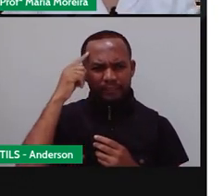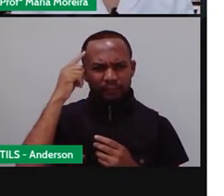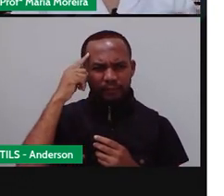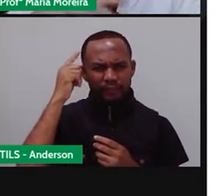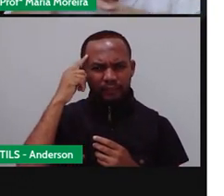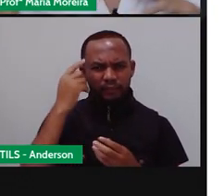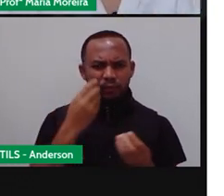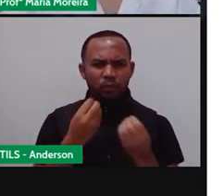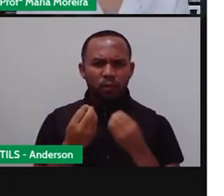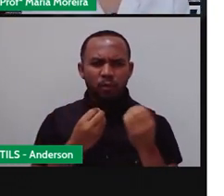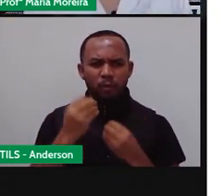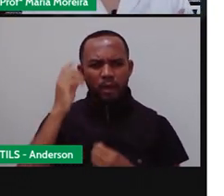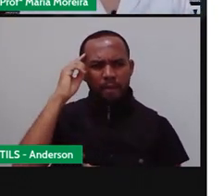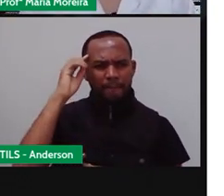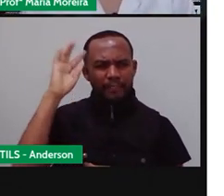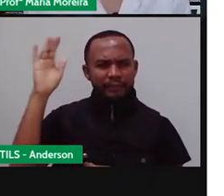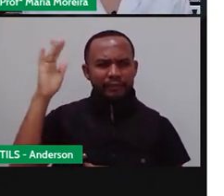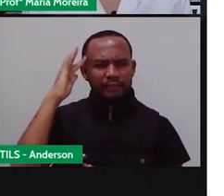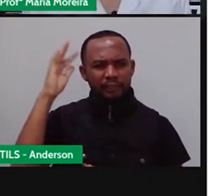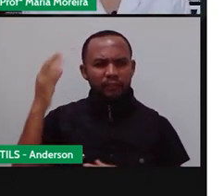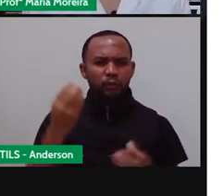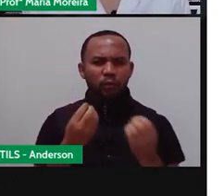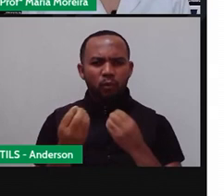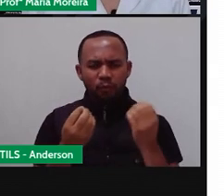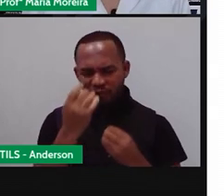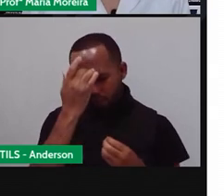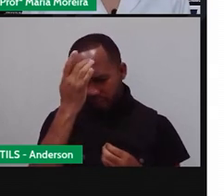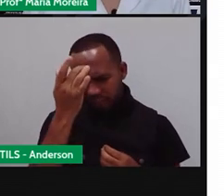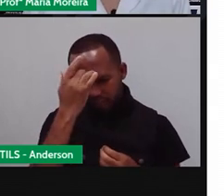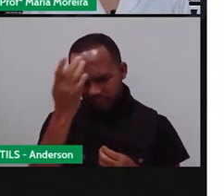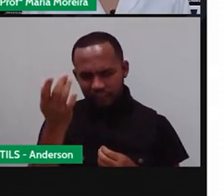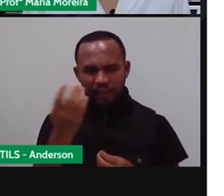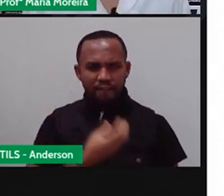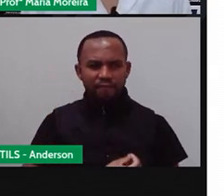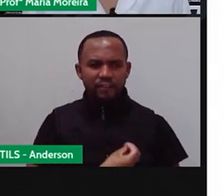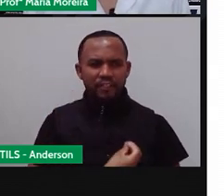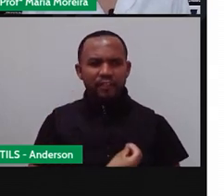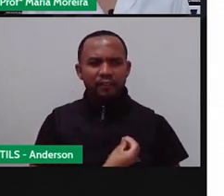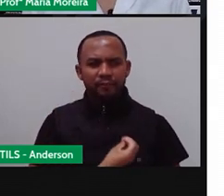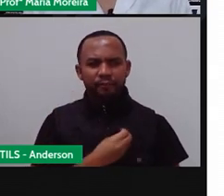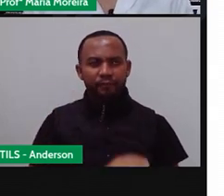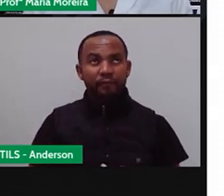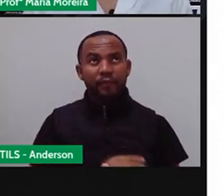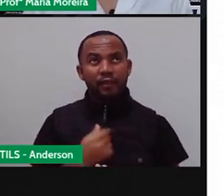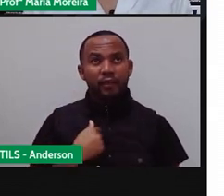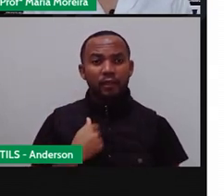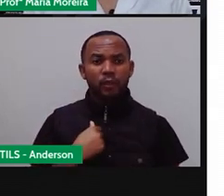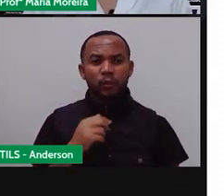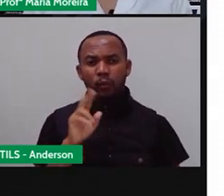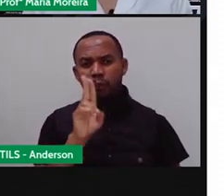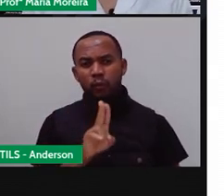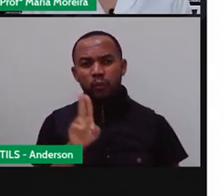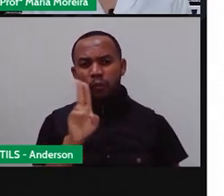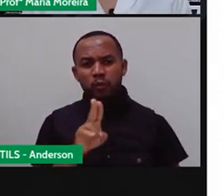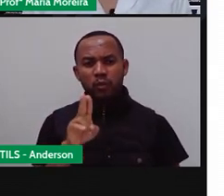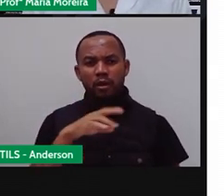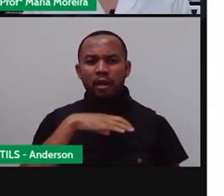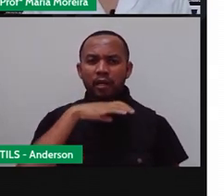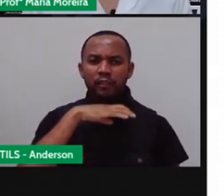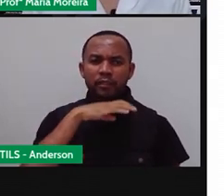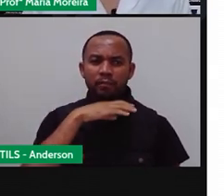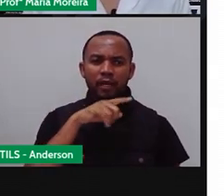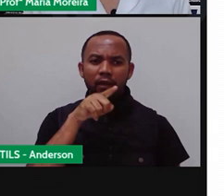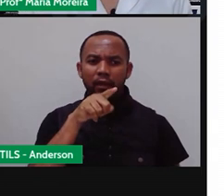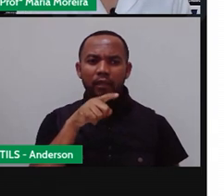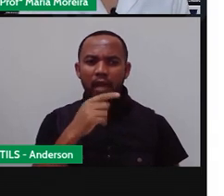pensando, imaginando como ele pode facilitar a sua vida, ele percebeu o seguinte, olha, eu uso esse animal aqui para me alimentar, mas